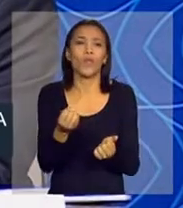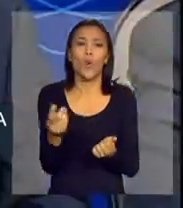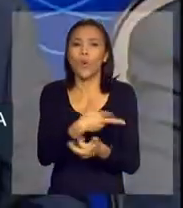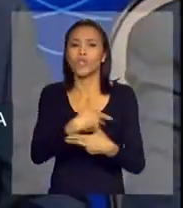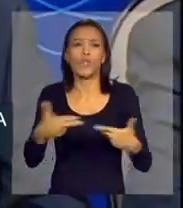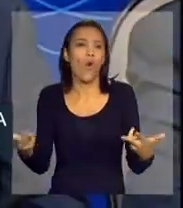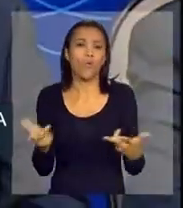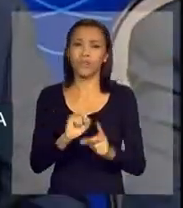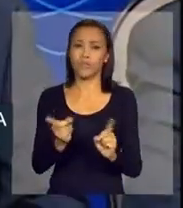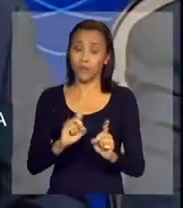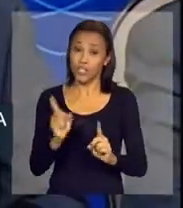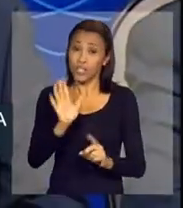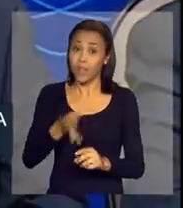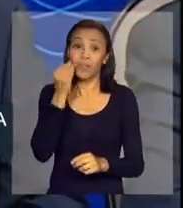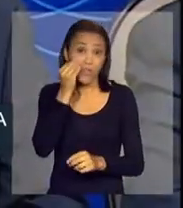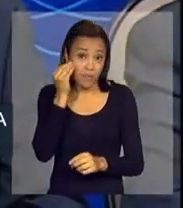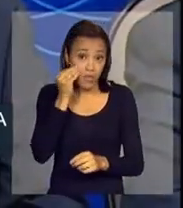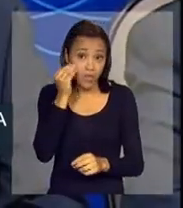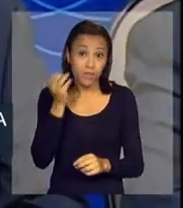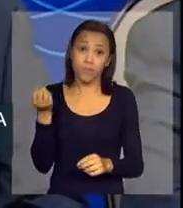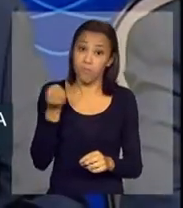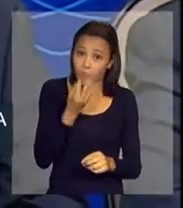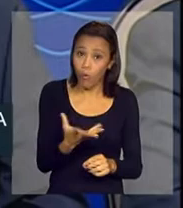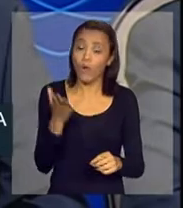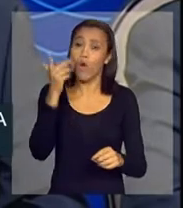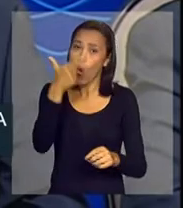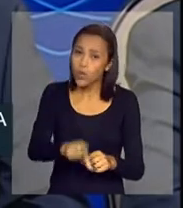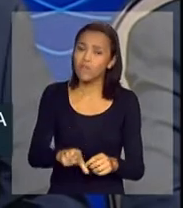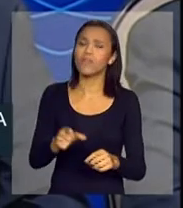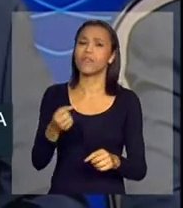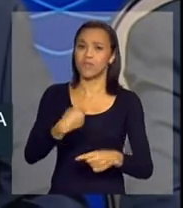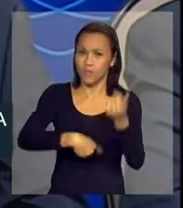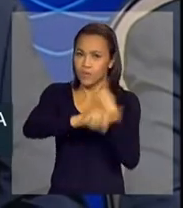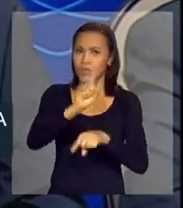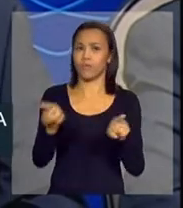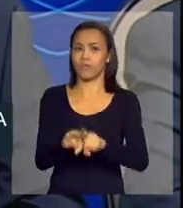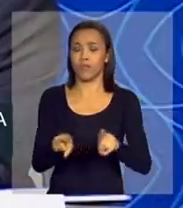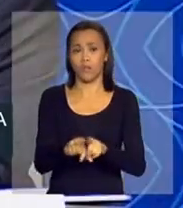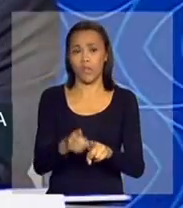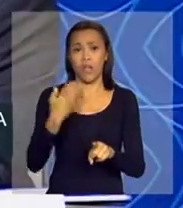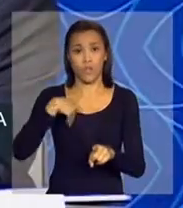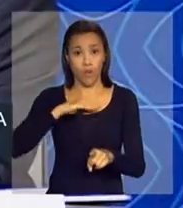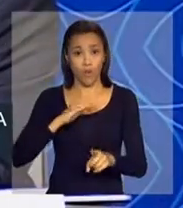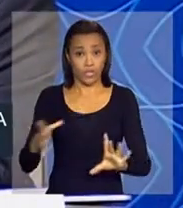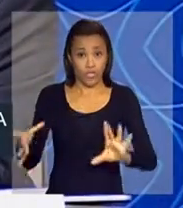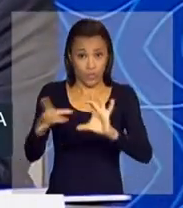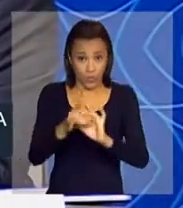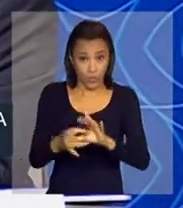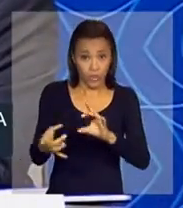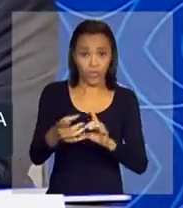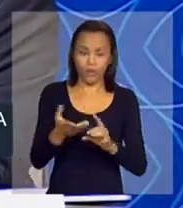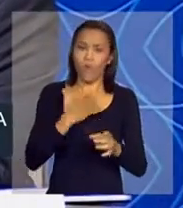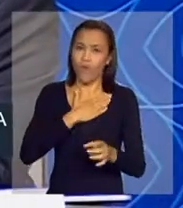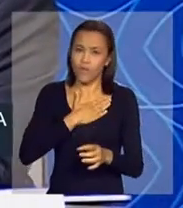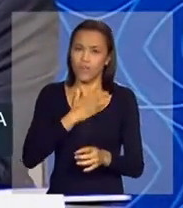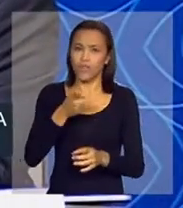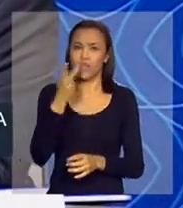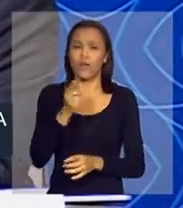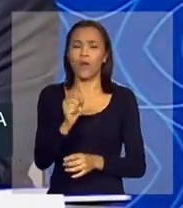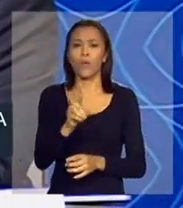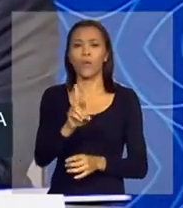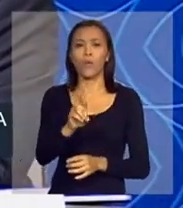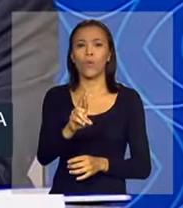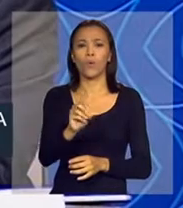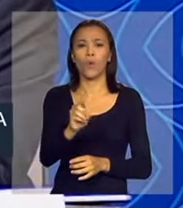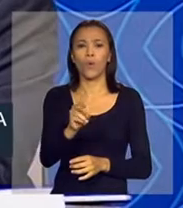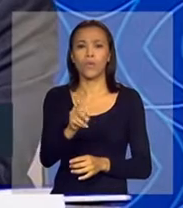2007 uma experiência de sucesso. Vai ser de novo, não tenho dúvida alguma. A gente, nessa integração, trouxemos, eu gostaria de citar só o Rodrigo,